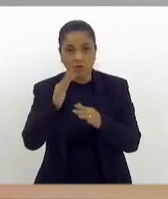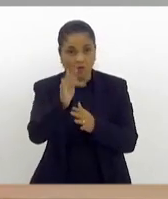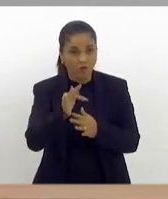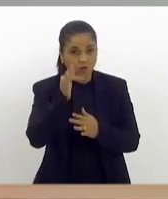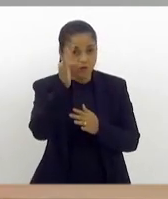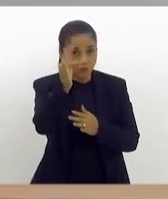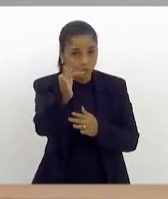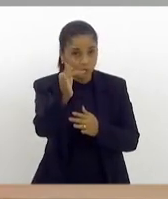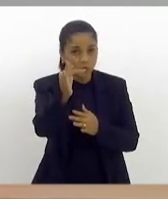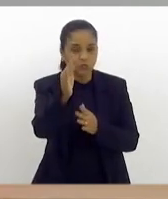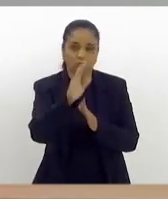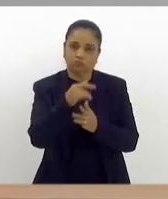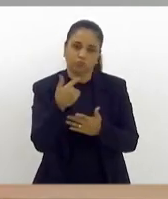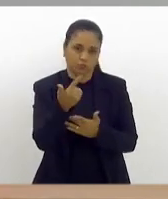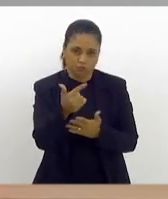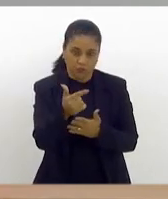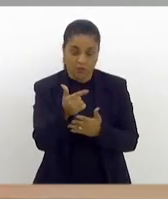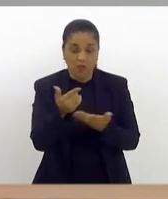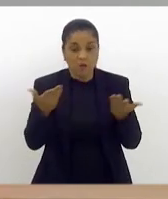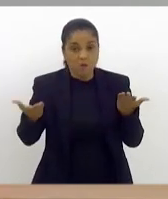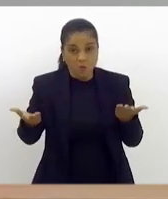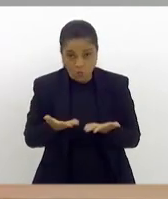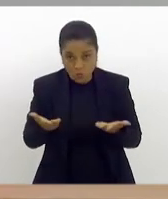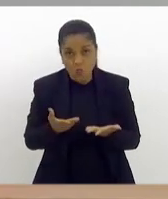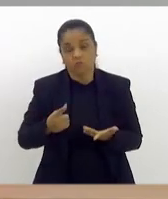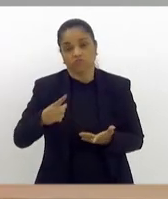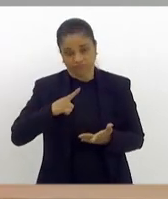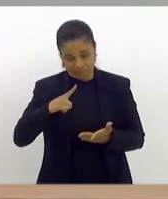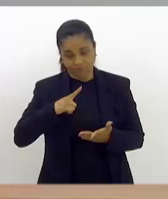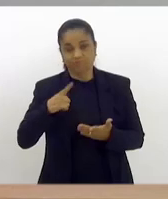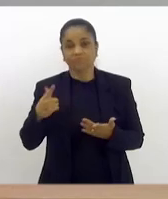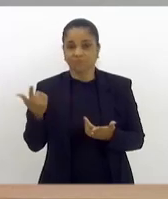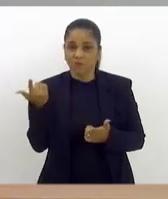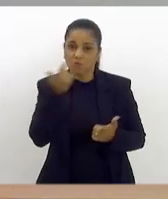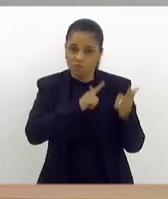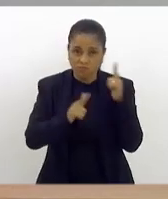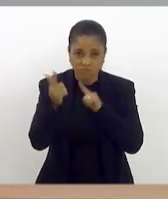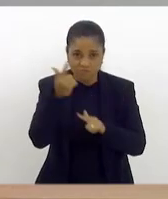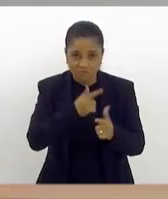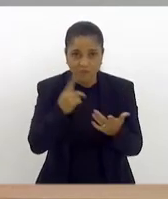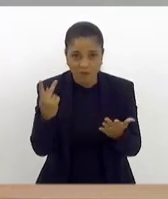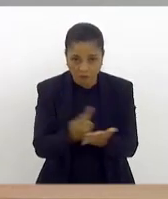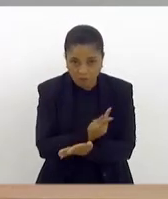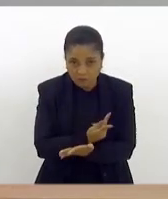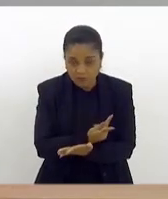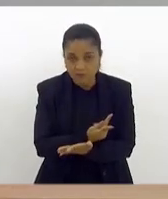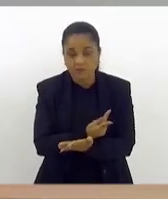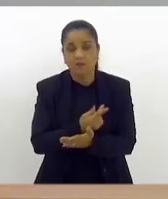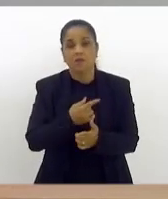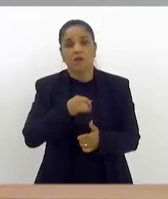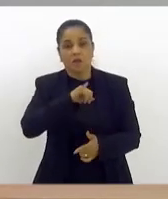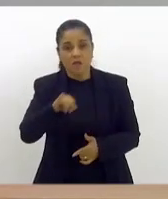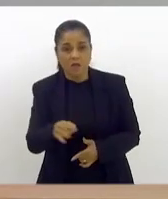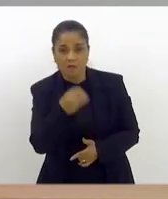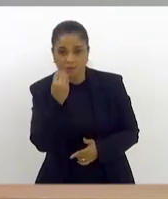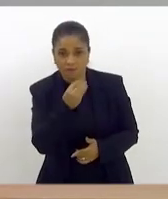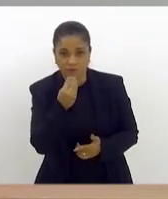alternativa para os grandes acontecimentos. Aproveitemos, pois, o presente para